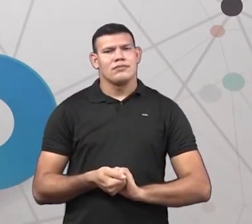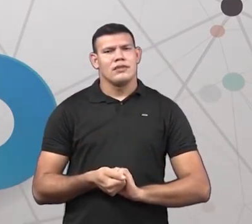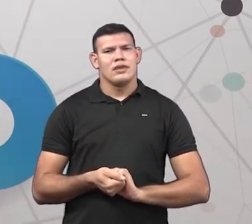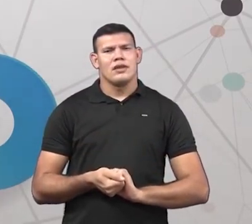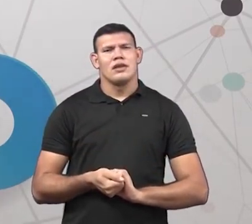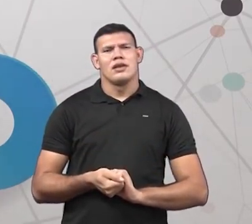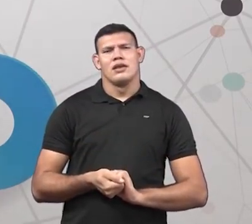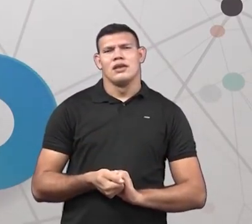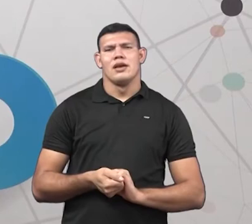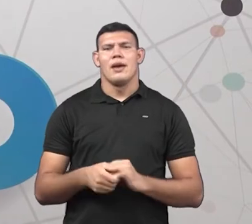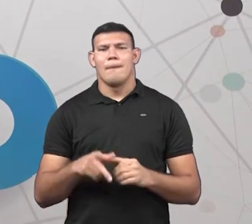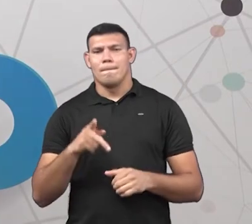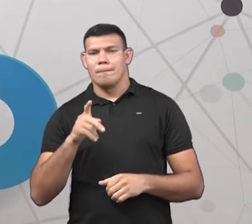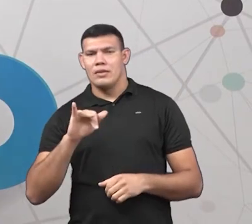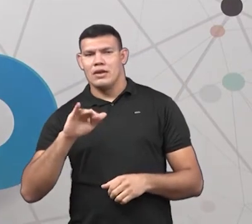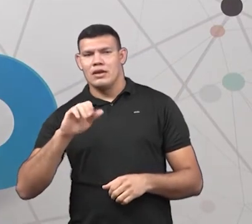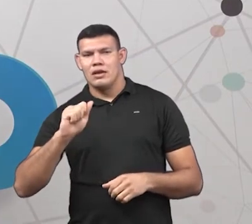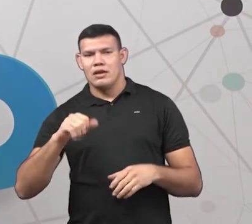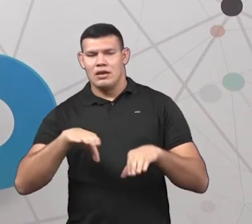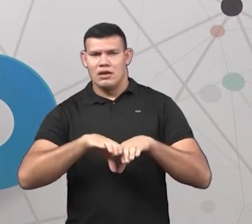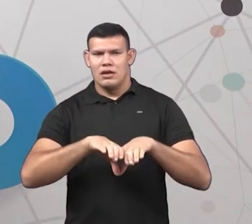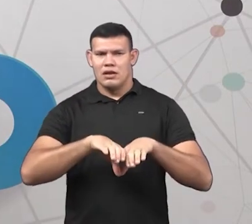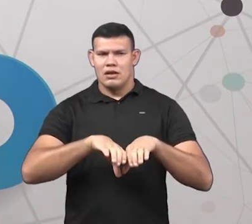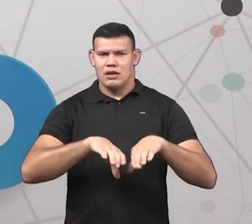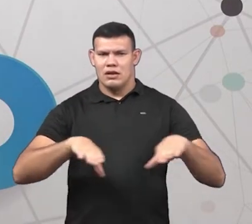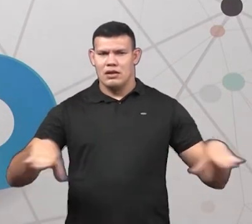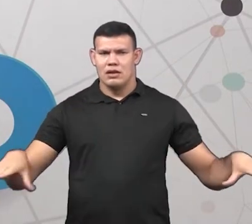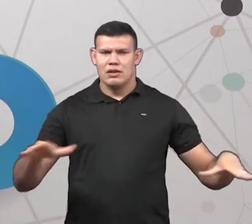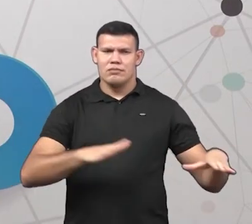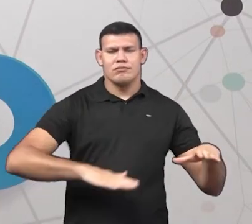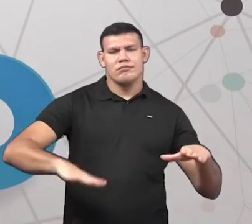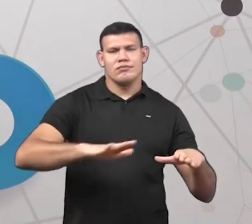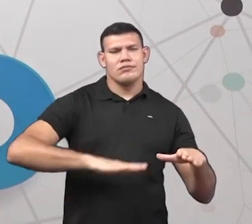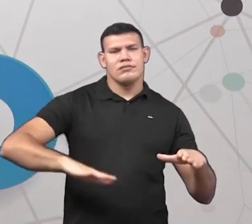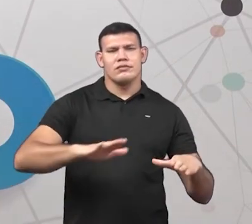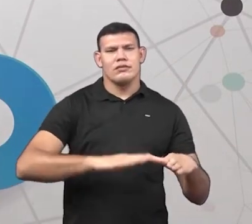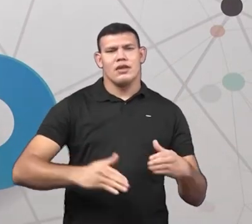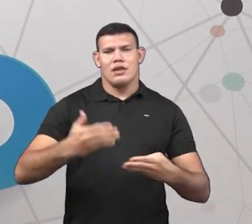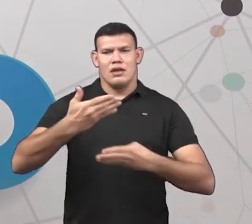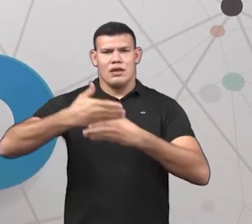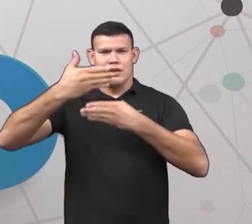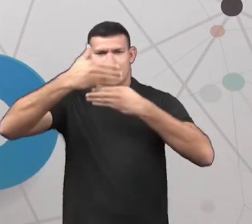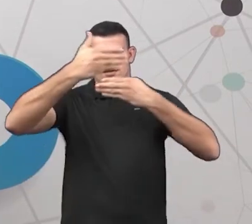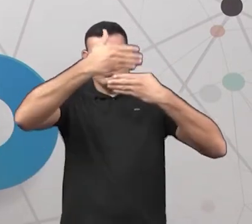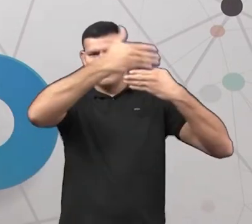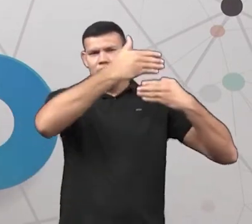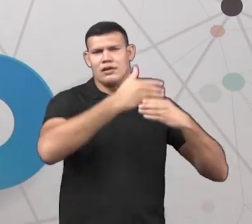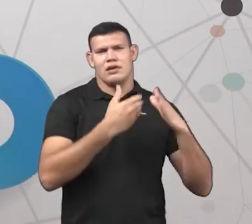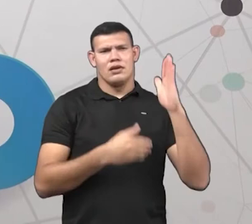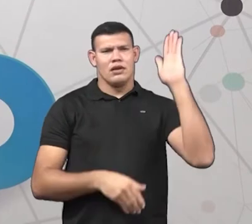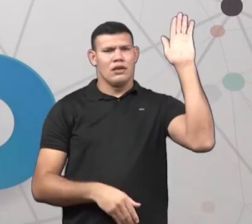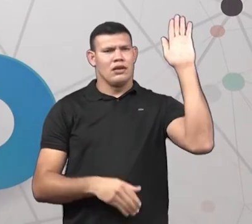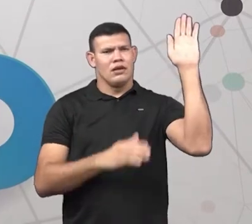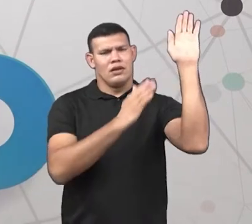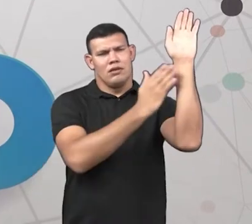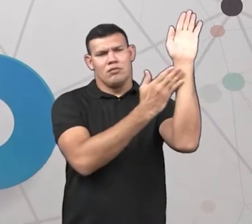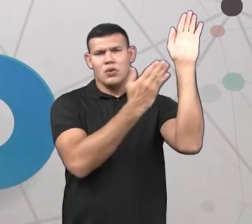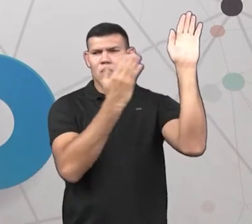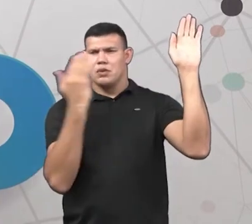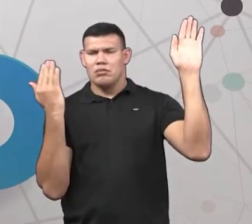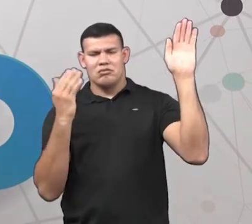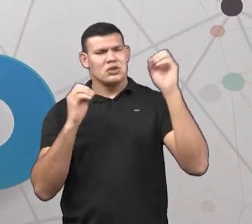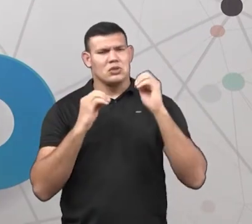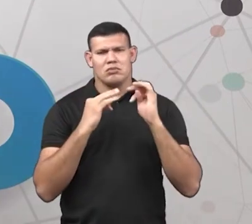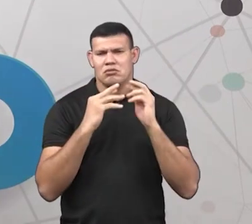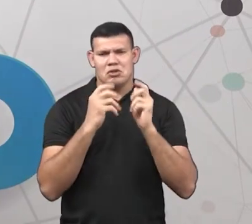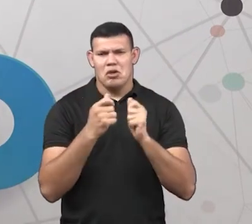visto a pia. Nós já tínhamos visto uma série de coisas, né? A parede. Mas não tínhamos visto nada assim feito de pedra.